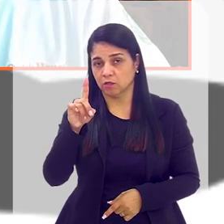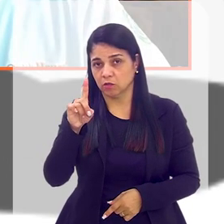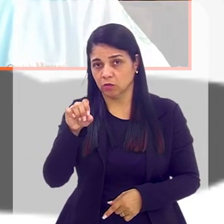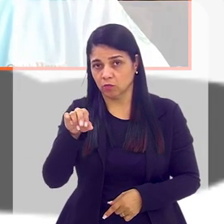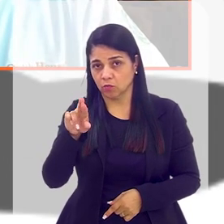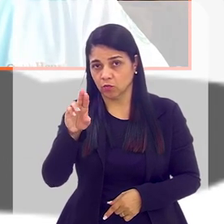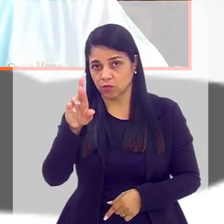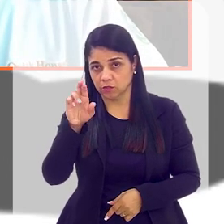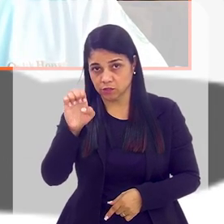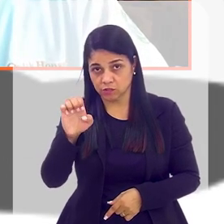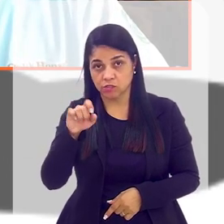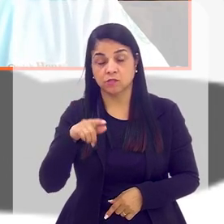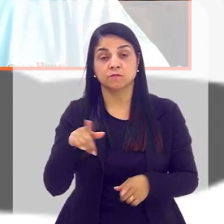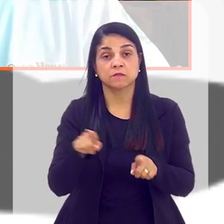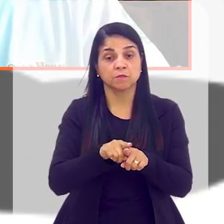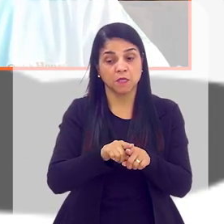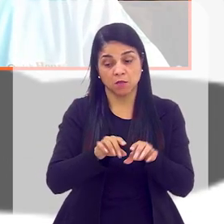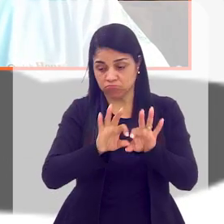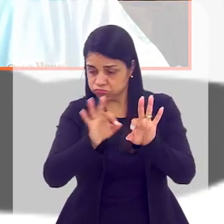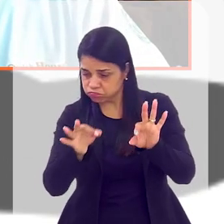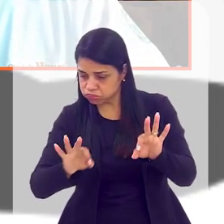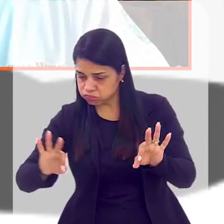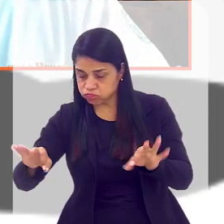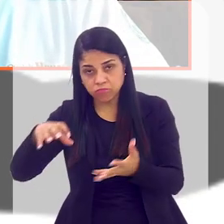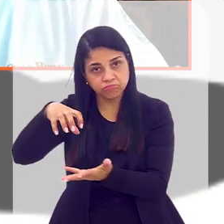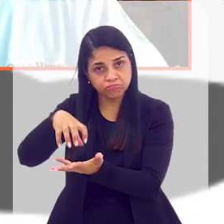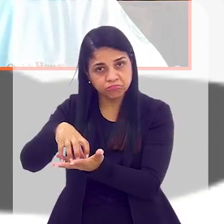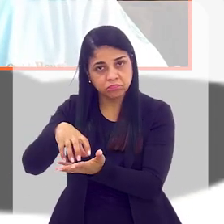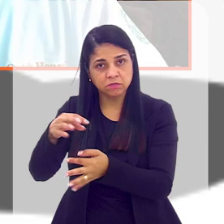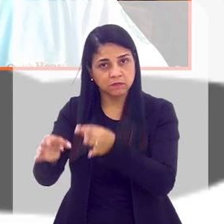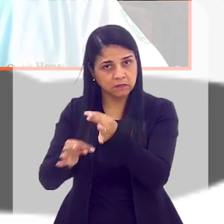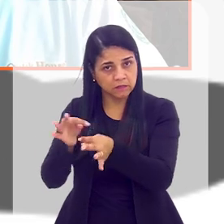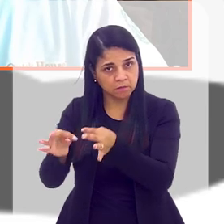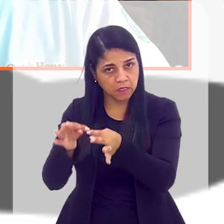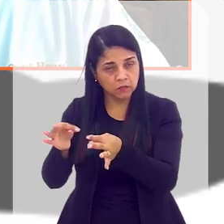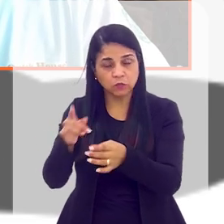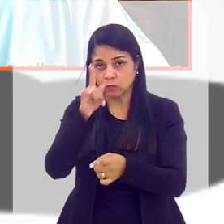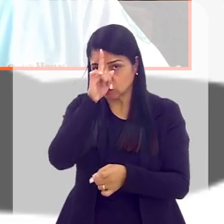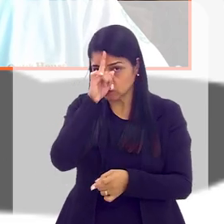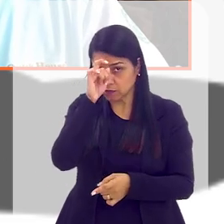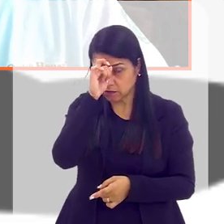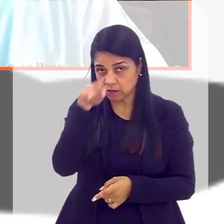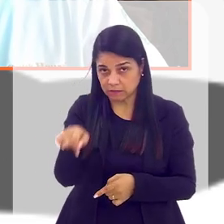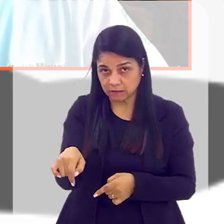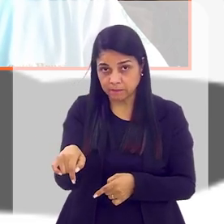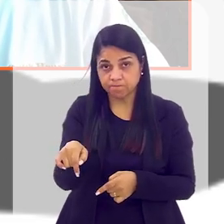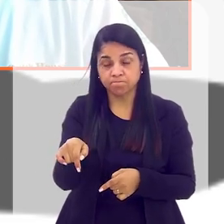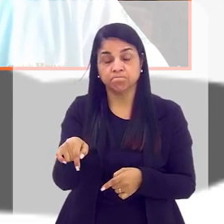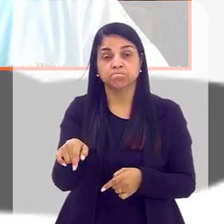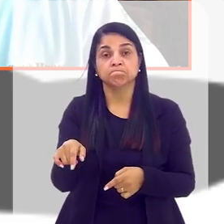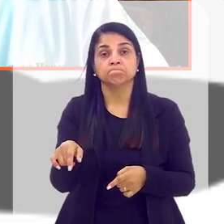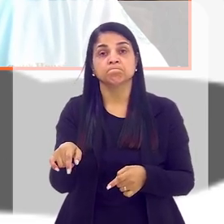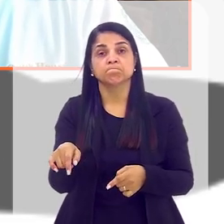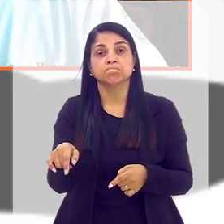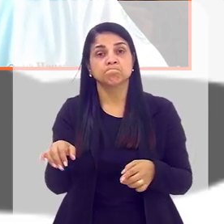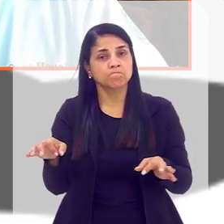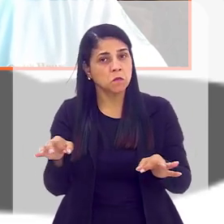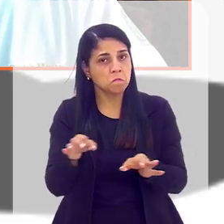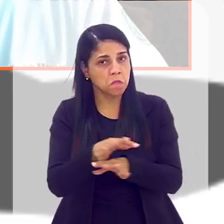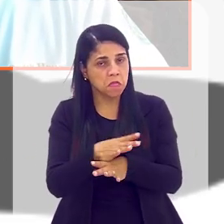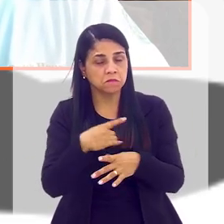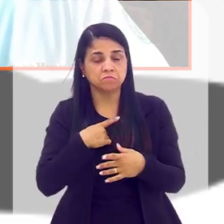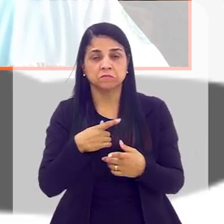que o que abastece o hospital, tem uma estação de tratamento de esgoto, para esgoto hospitalar, quer dizer, uma estação complexa,